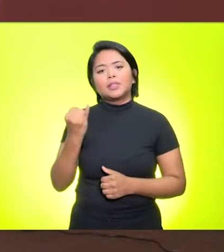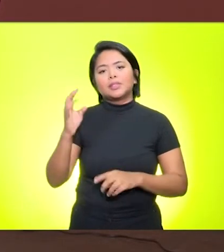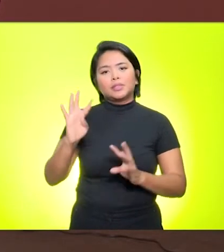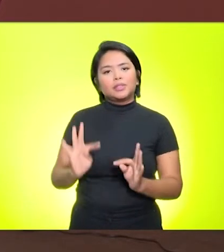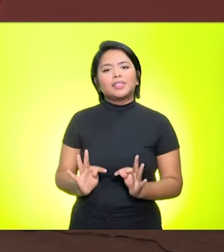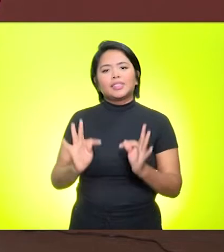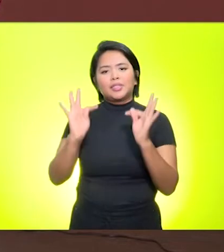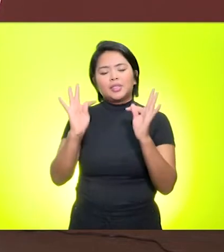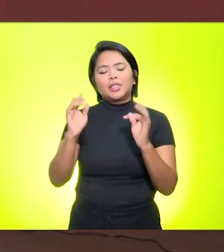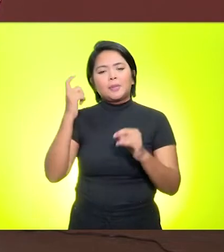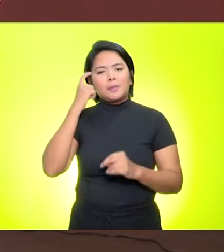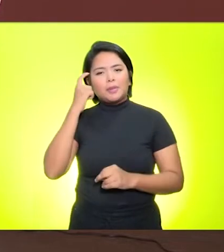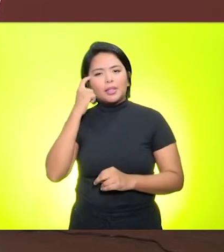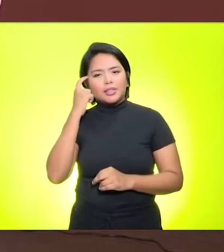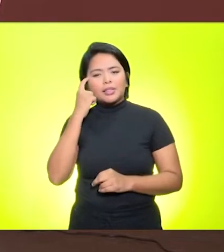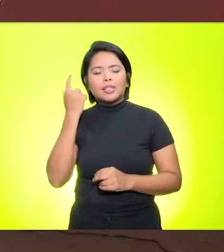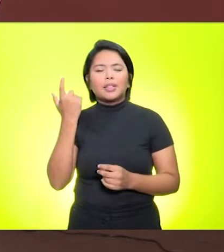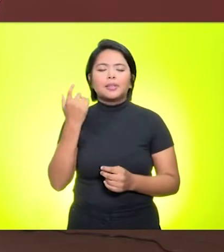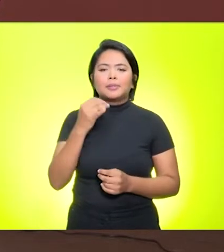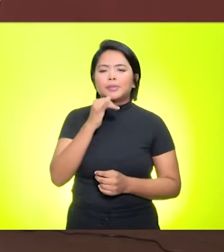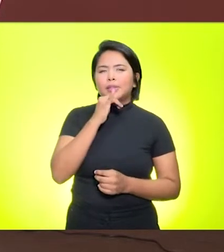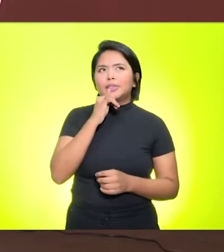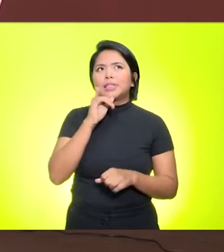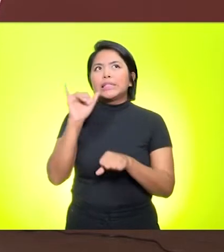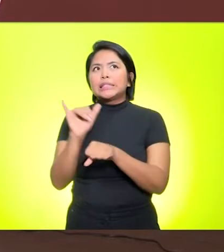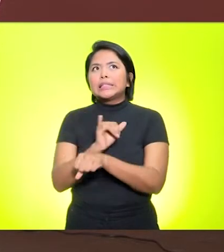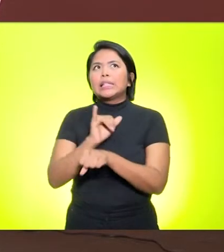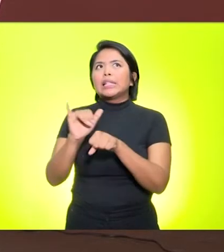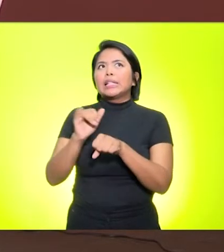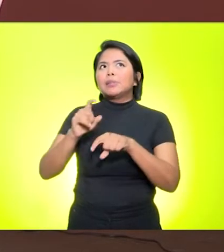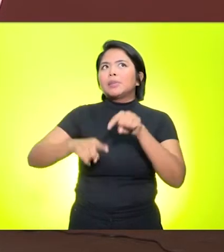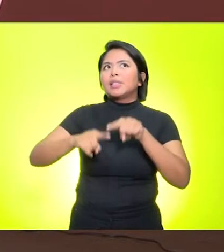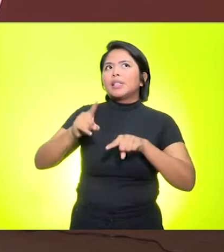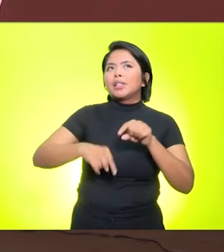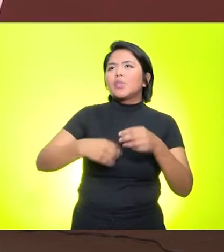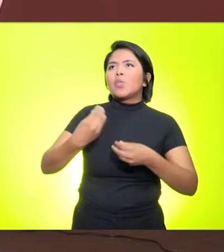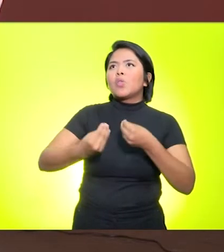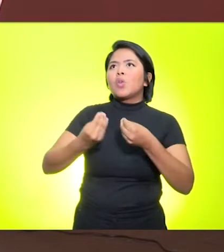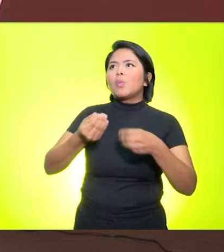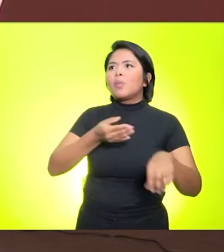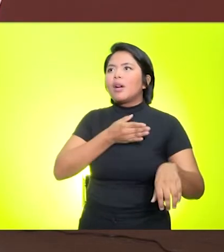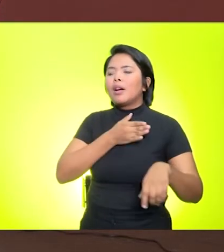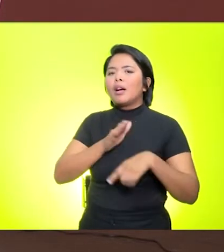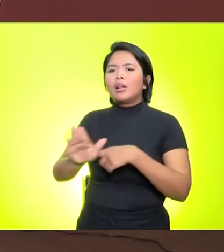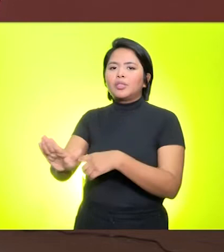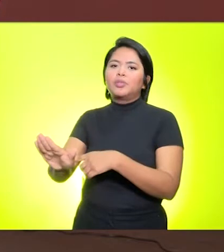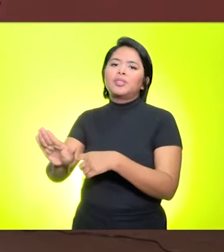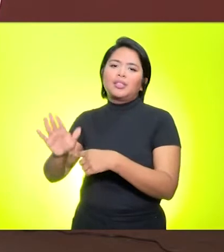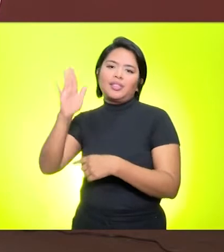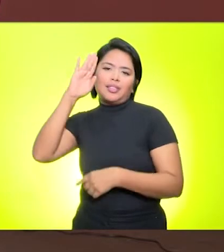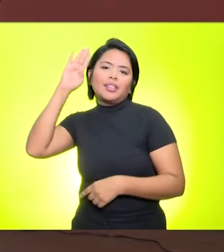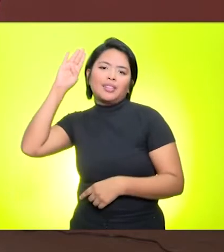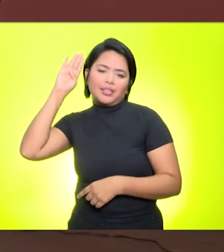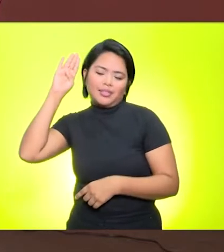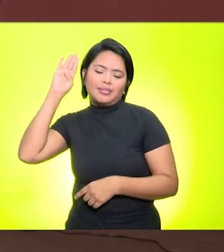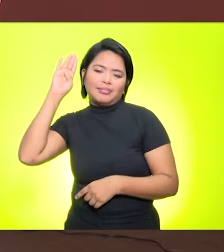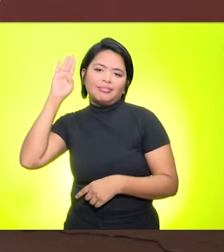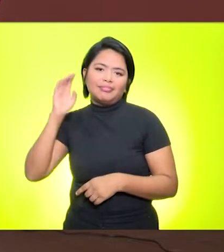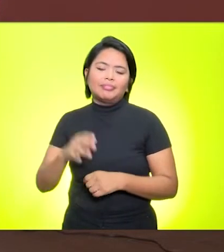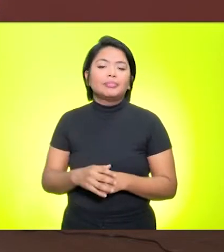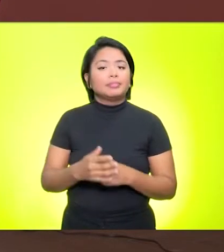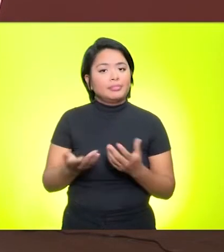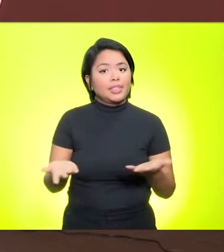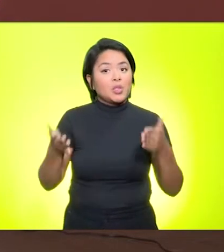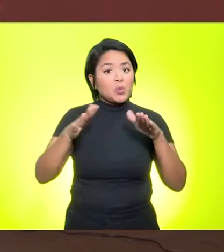aí na tecnologia, é pensar em como que esses recursos podem desenvolver as competências dos nossos alunos. Então,